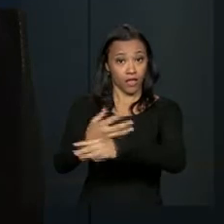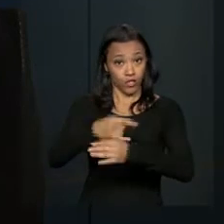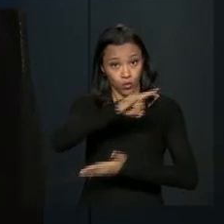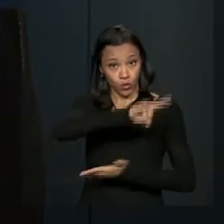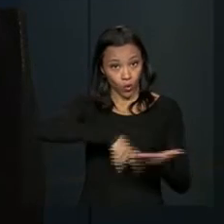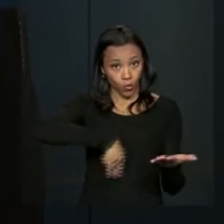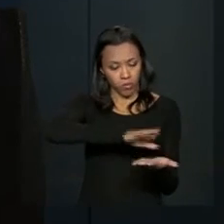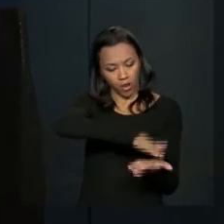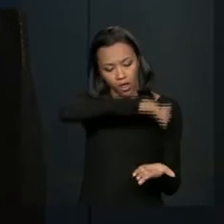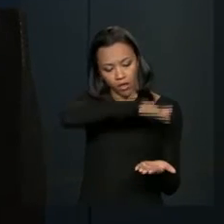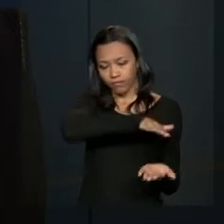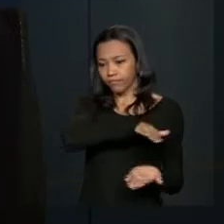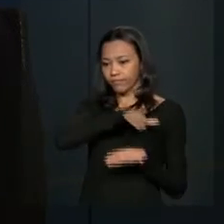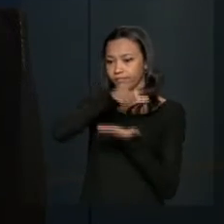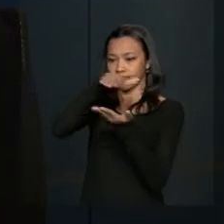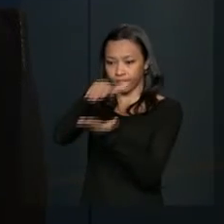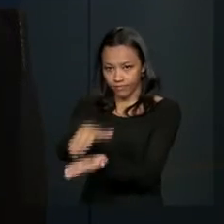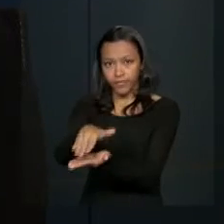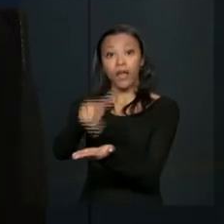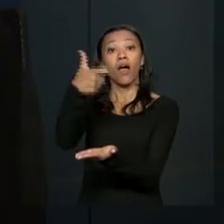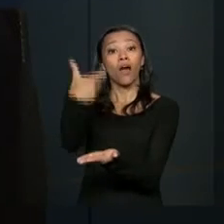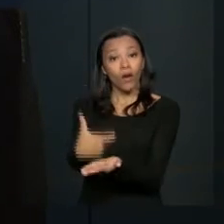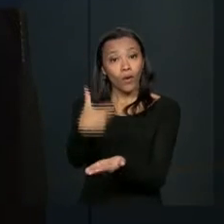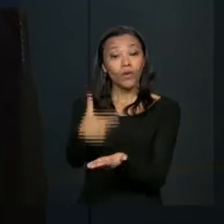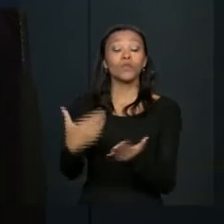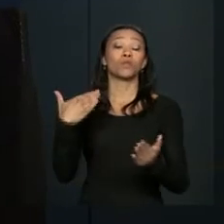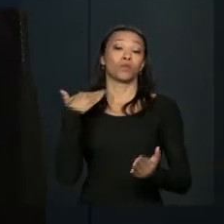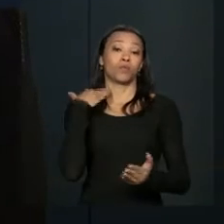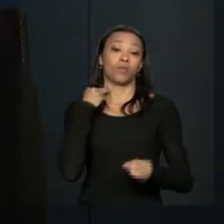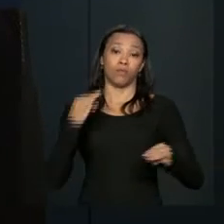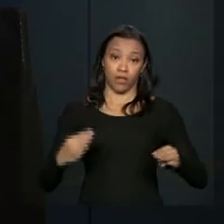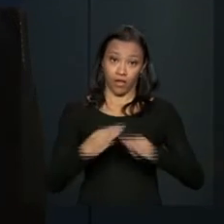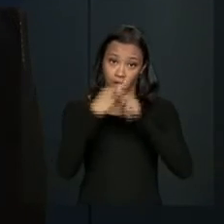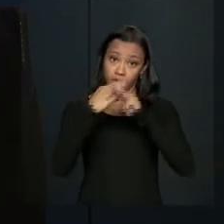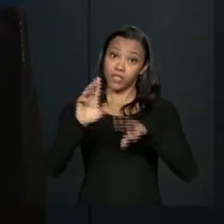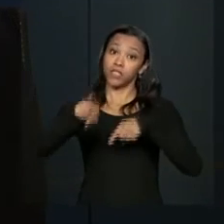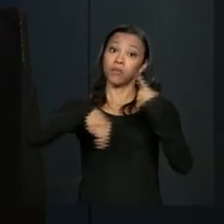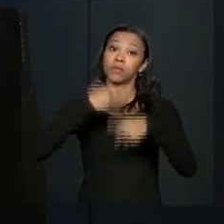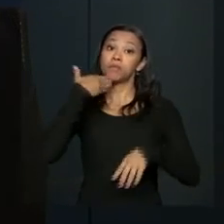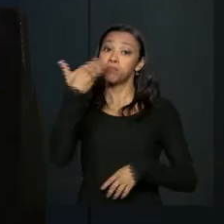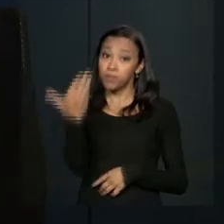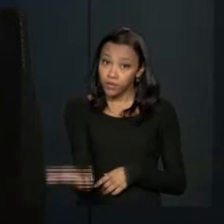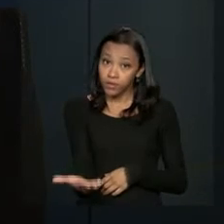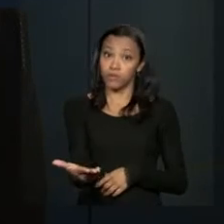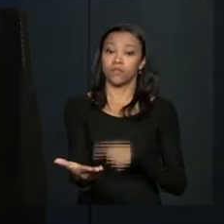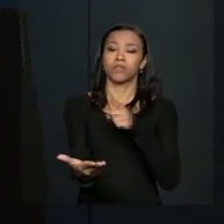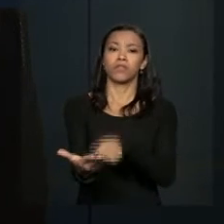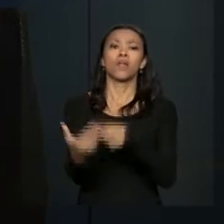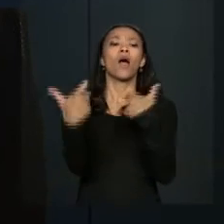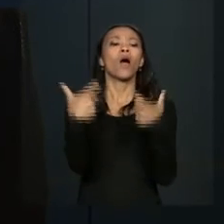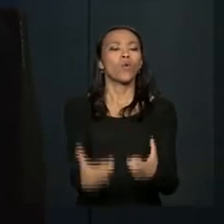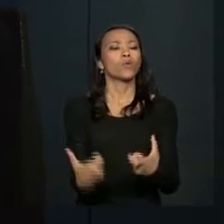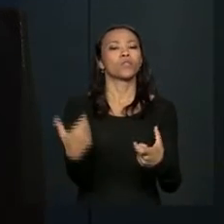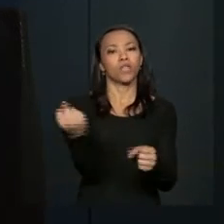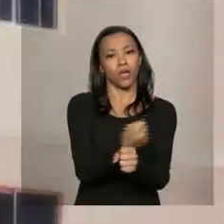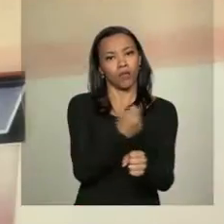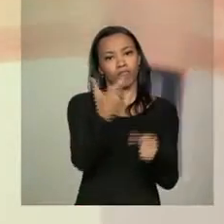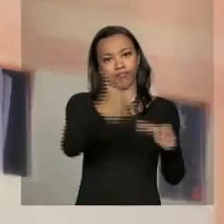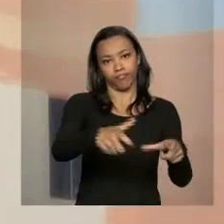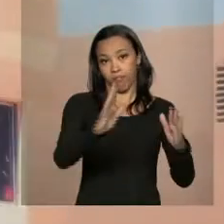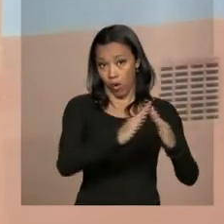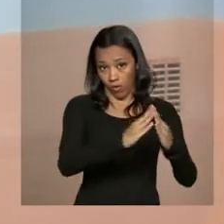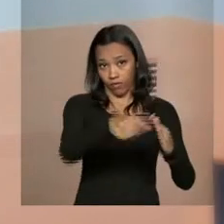documentação nas unidades da Caixa Econômica Federal e solicitando a habilitação para o município onde atua.